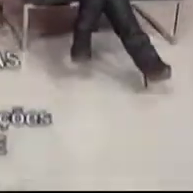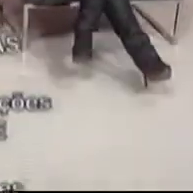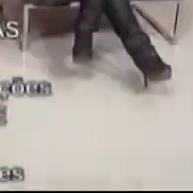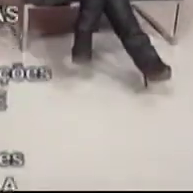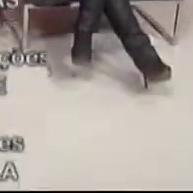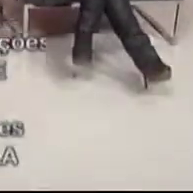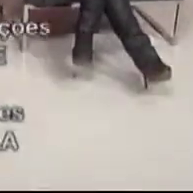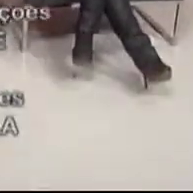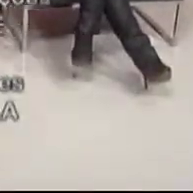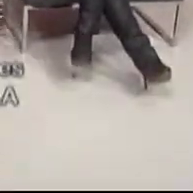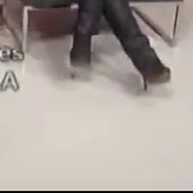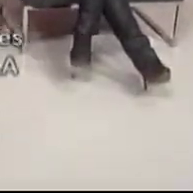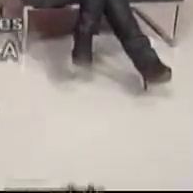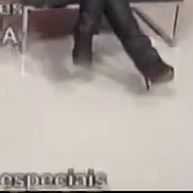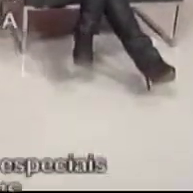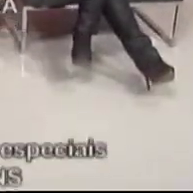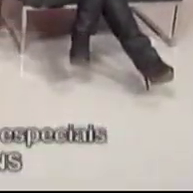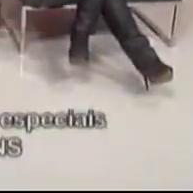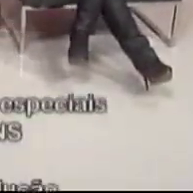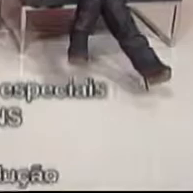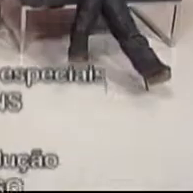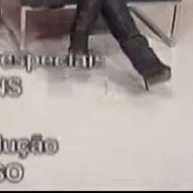A gente